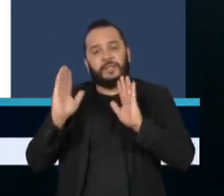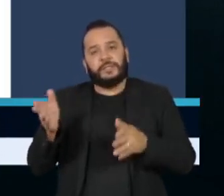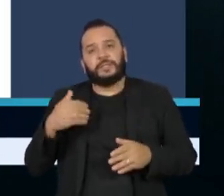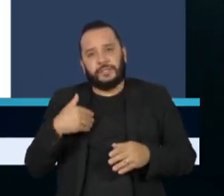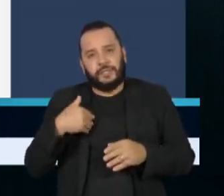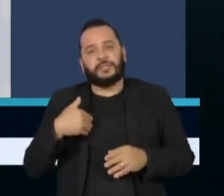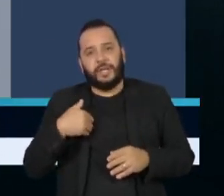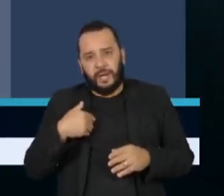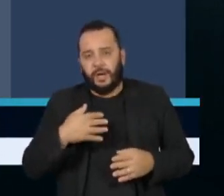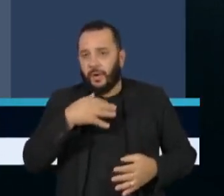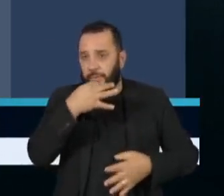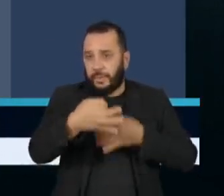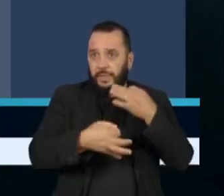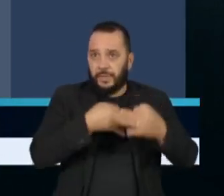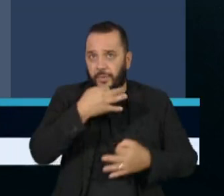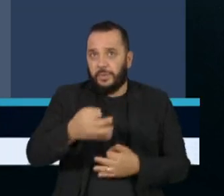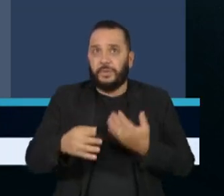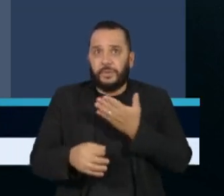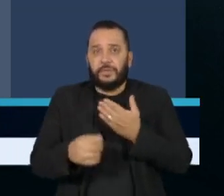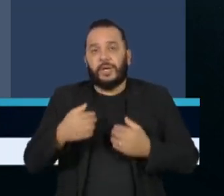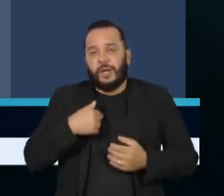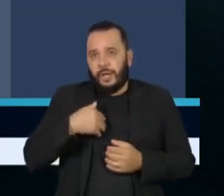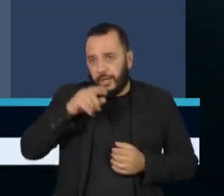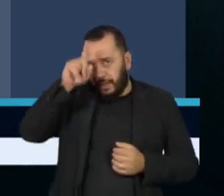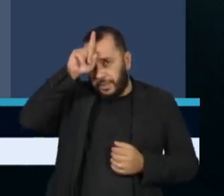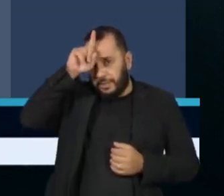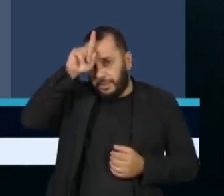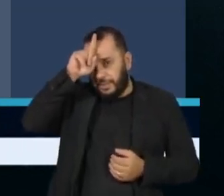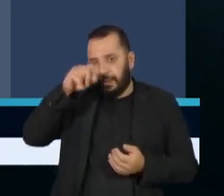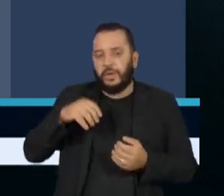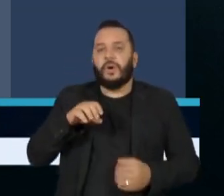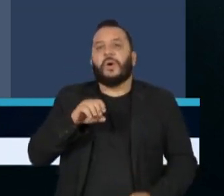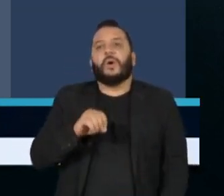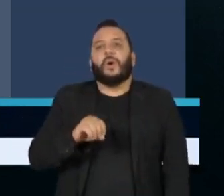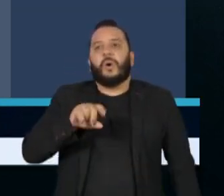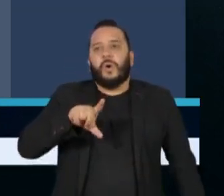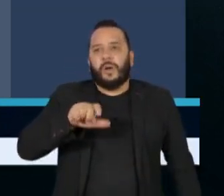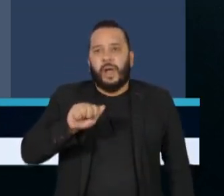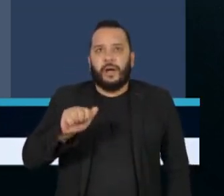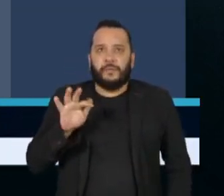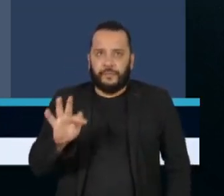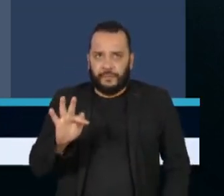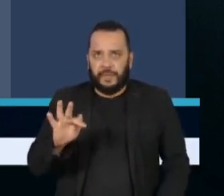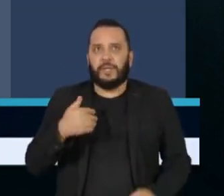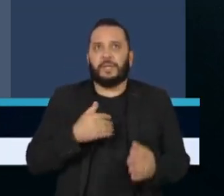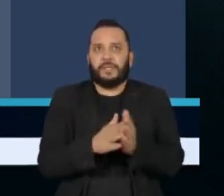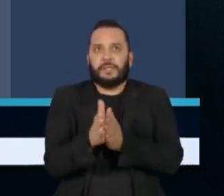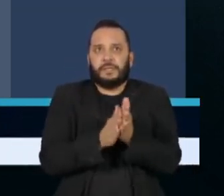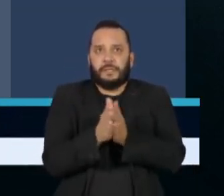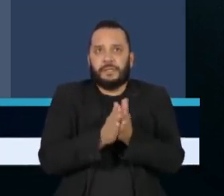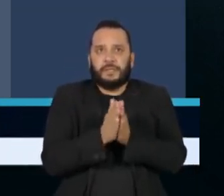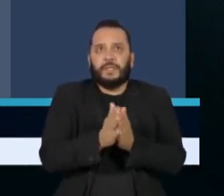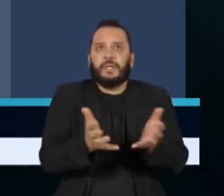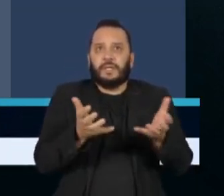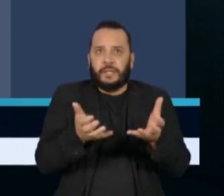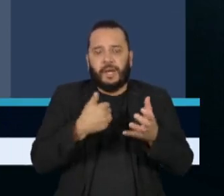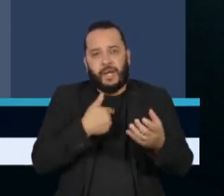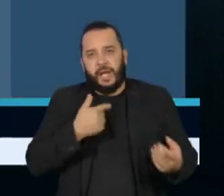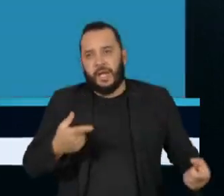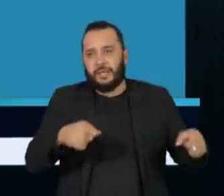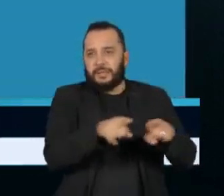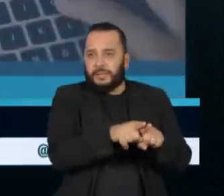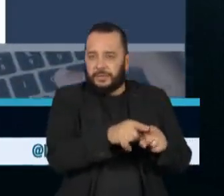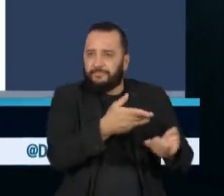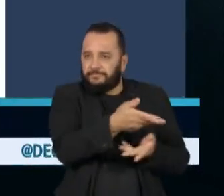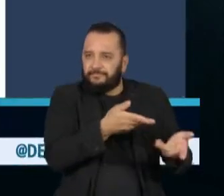noite de domingo. O chanceler federal da Alemanha, Olaf Scholz, disse que está na expectativa por uma cooperação estreita com o